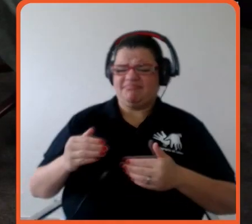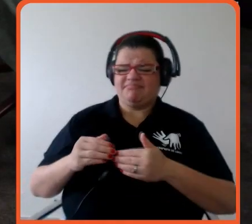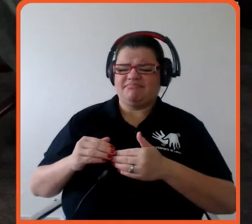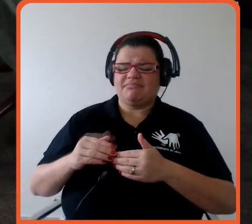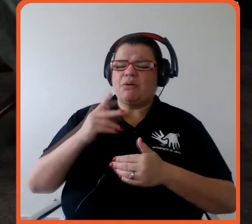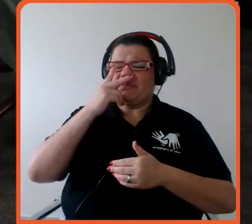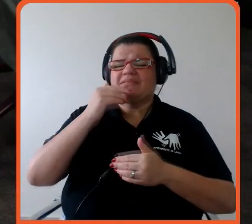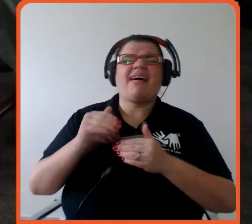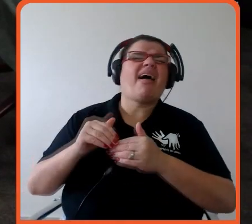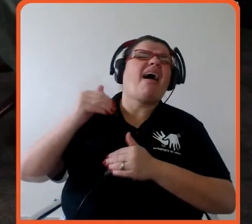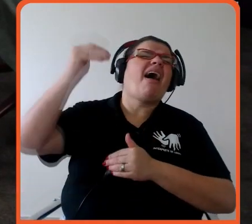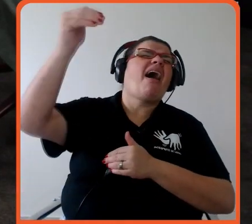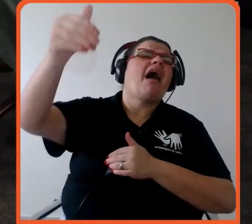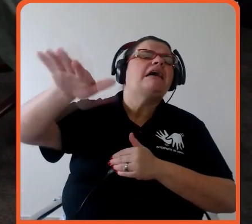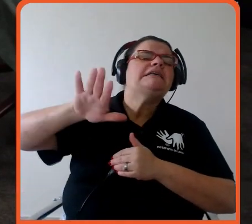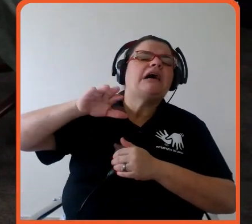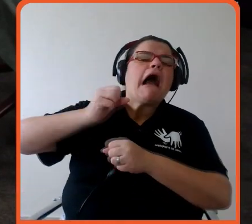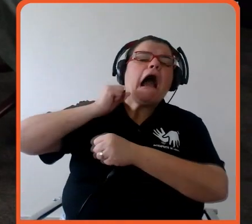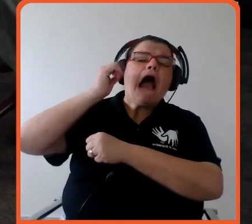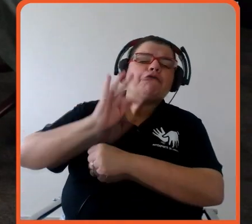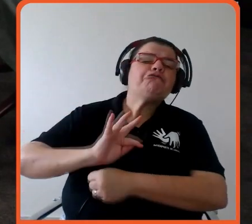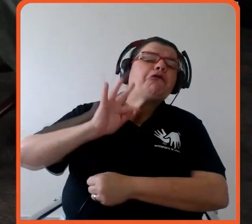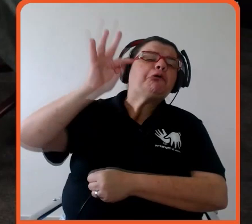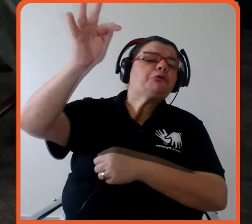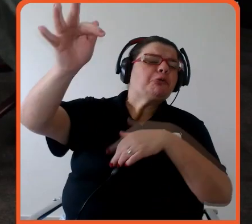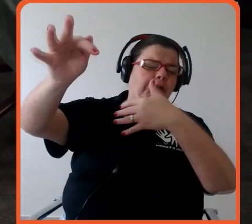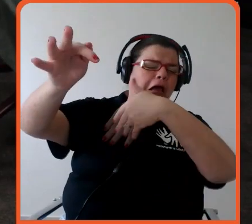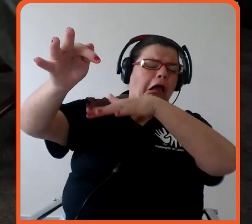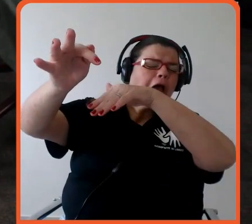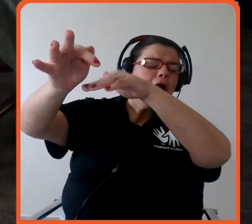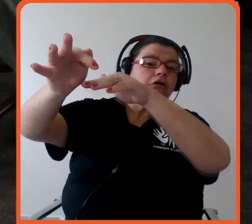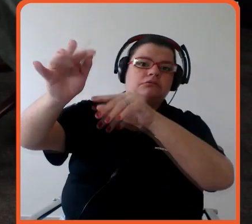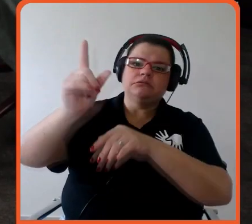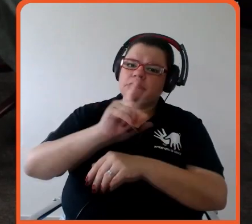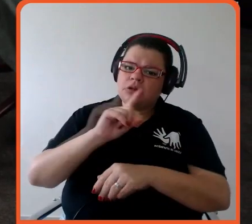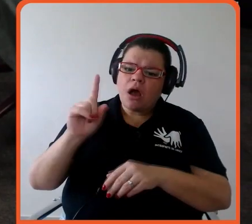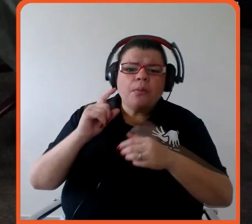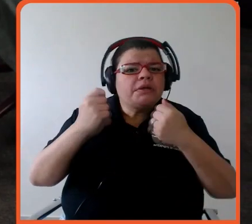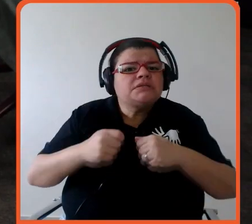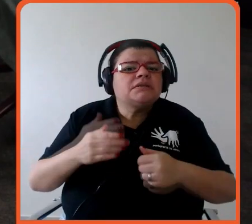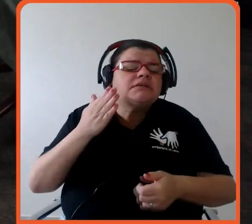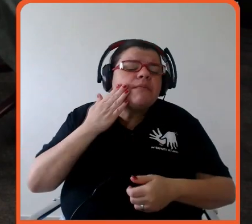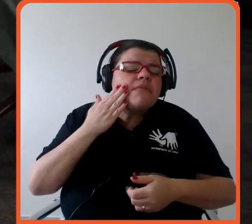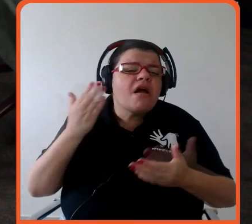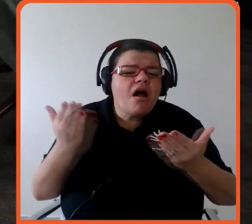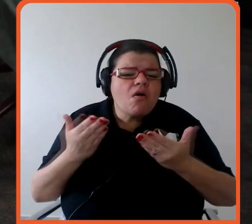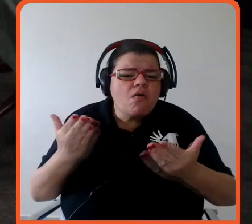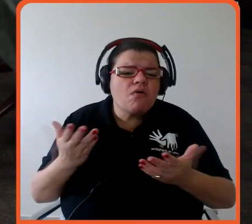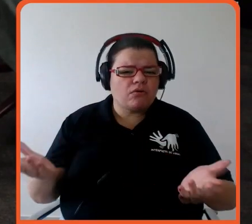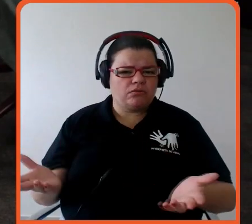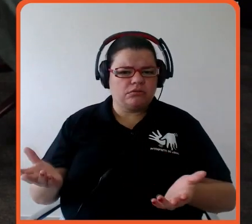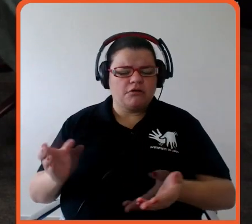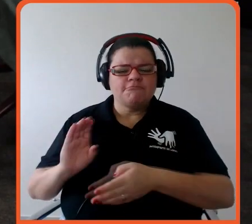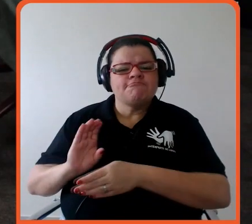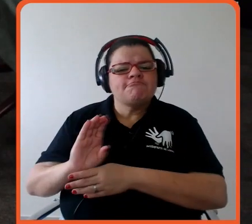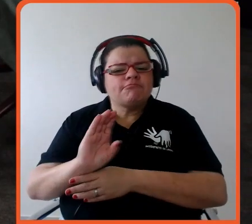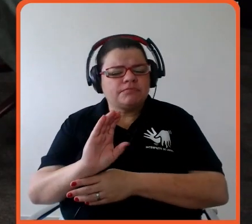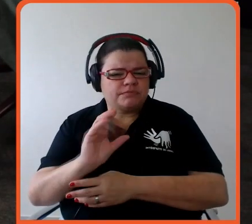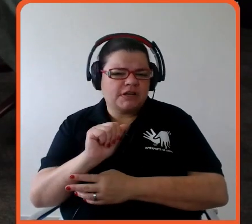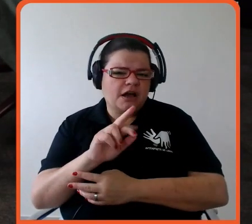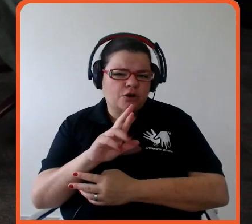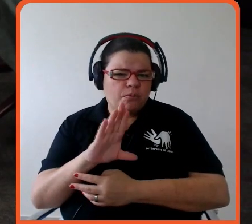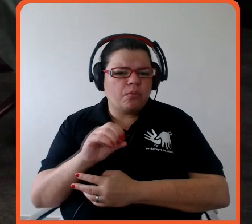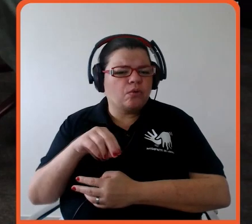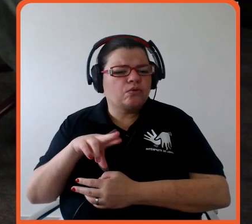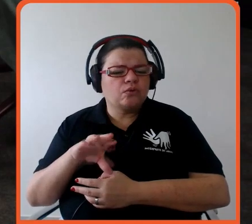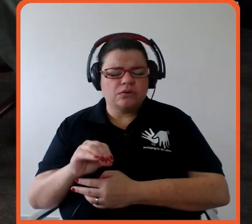importante de accountability de transparência e o outro crédito de carbono ele basicamente do jeito que está desenhado ele está